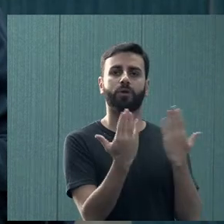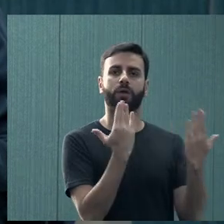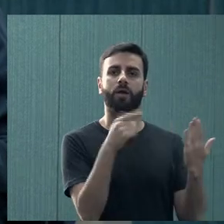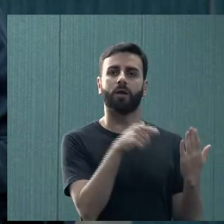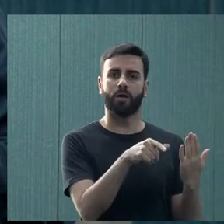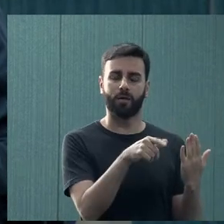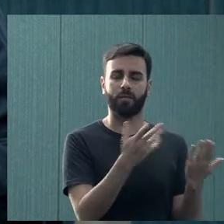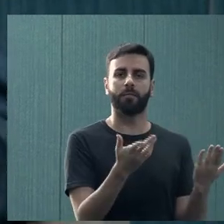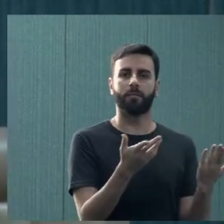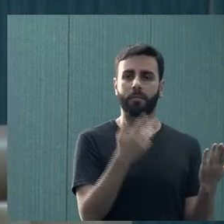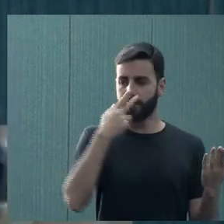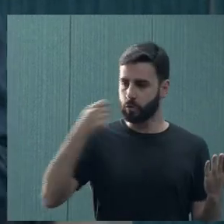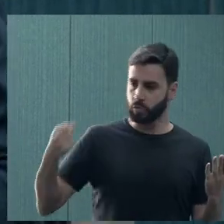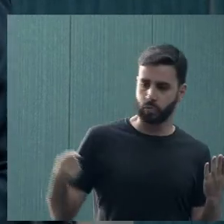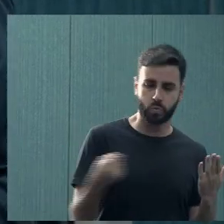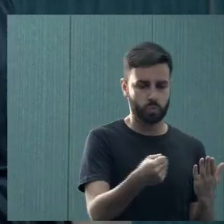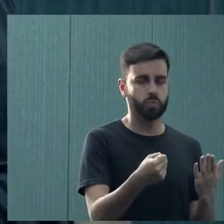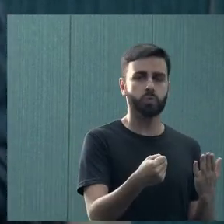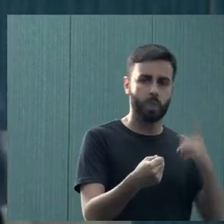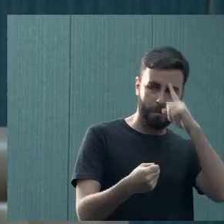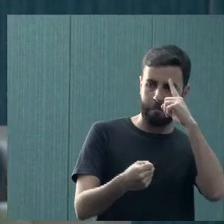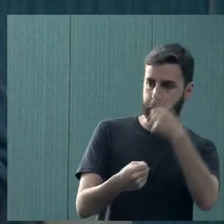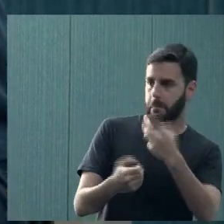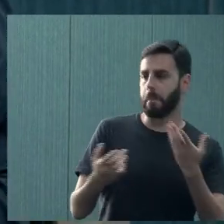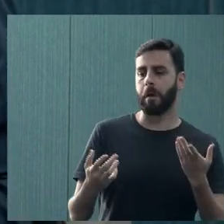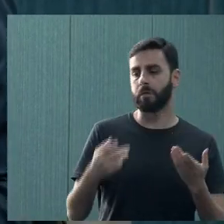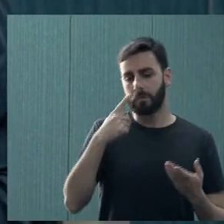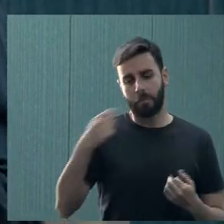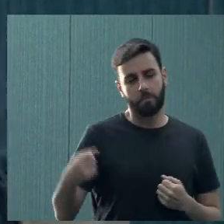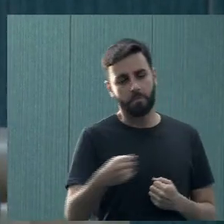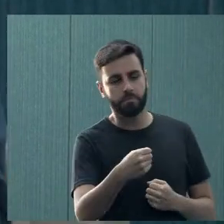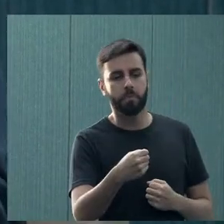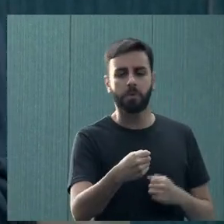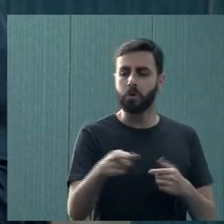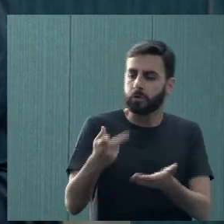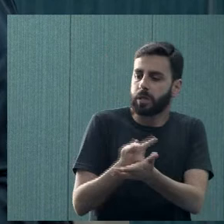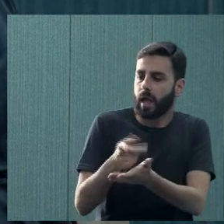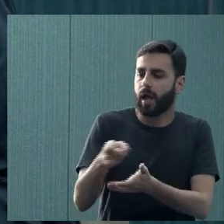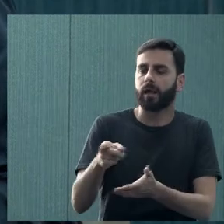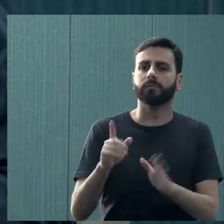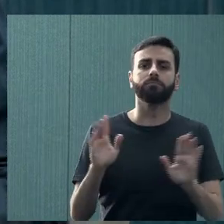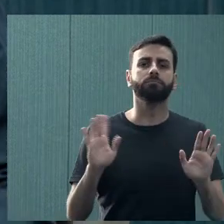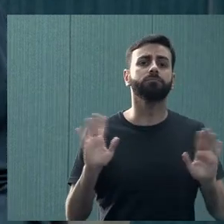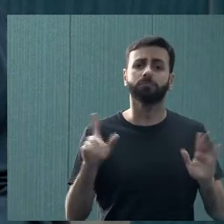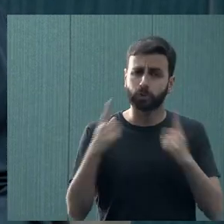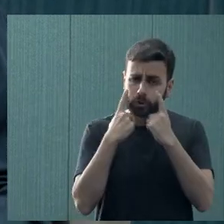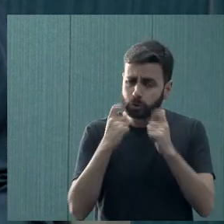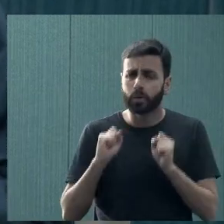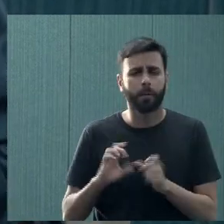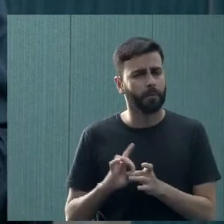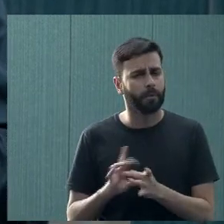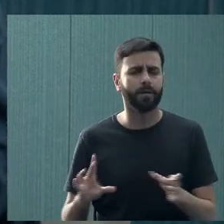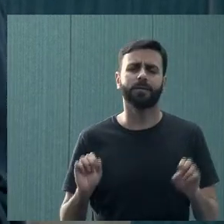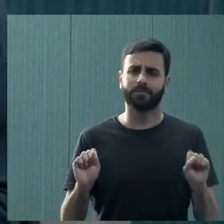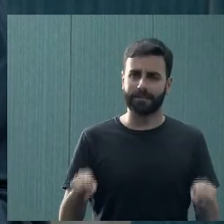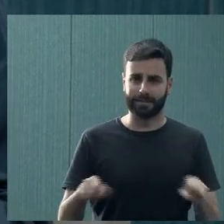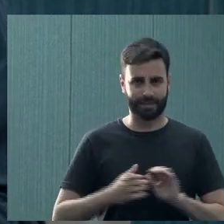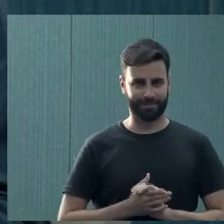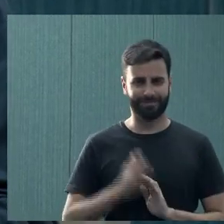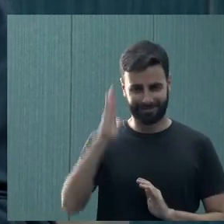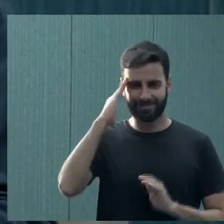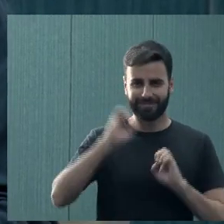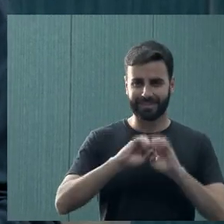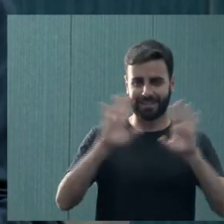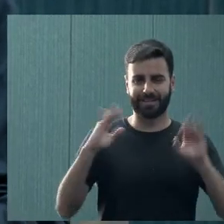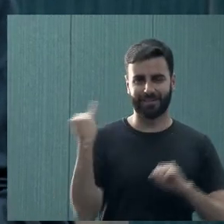é você mandar a pessoa para o diretor da escola, vai lá no psicólogo, você está fazendo algo errado, não é errado, então assim, eu acho